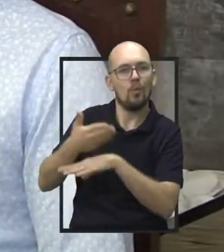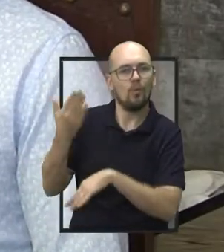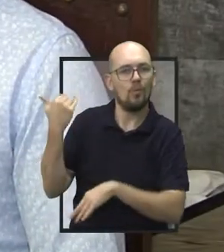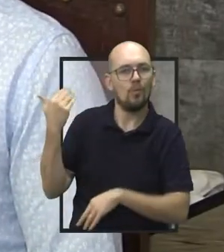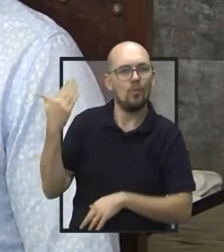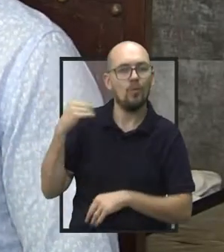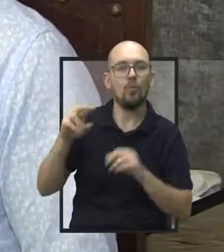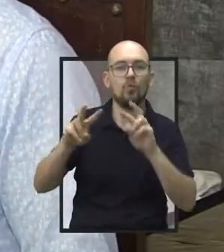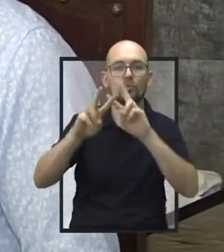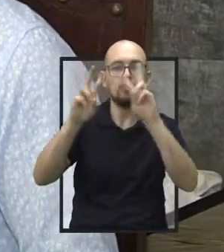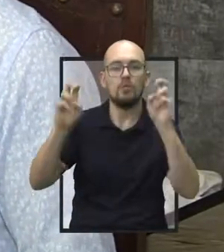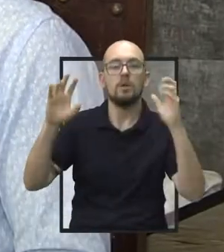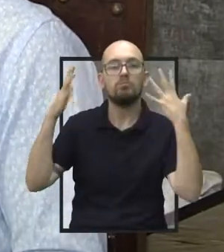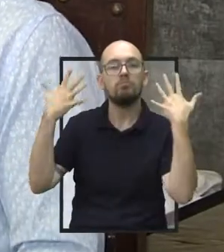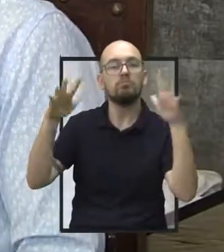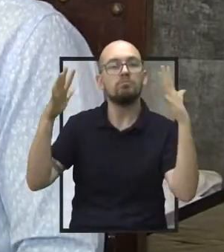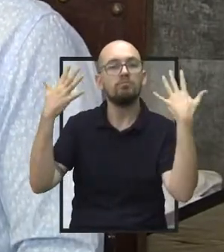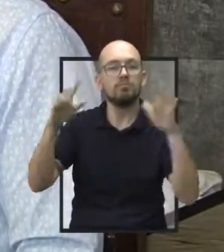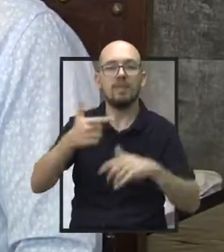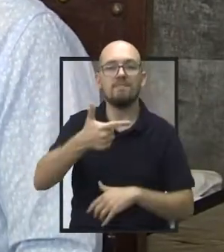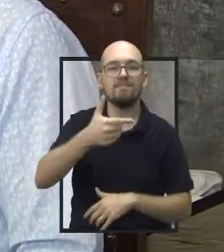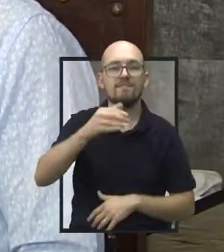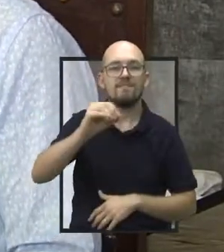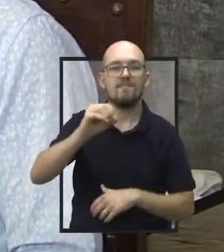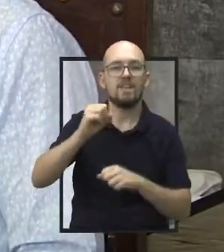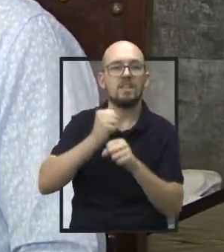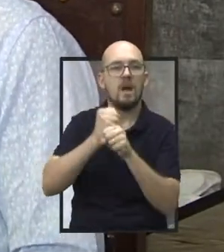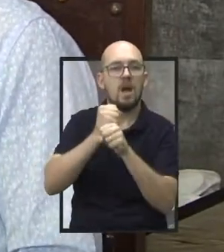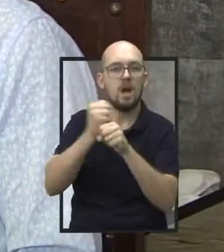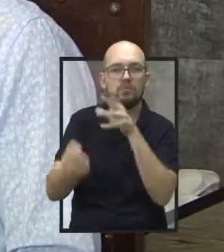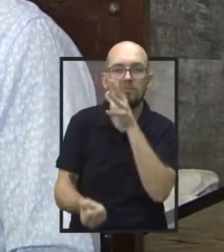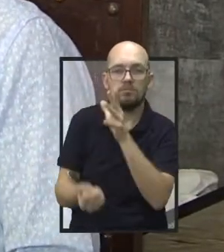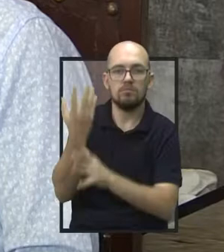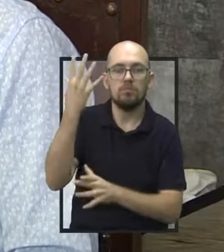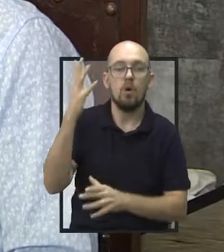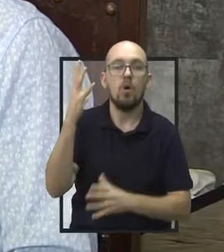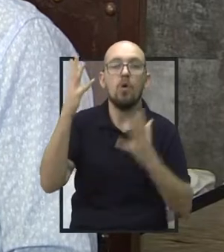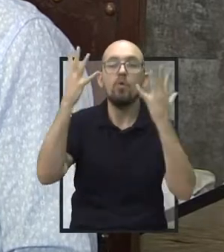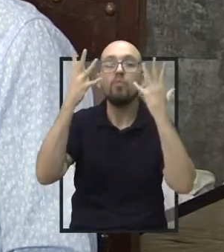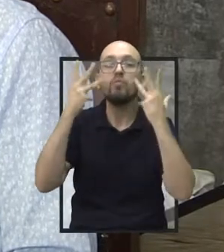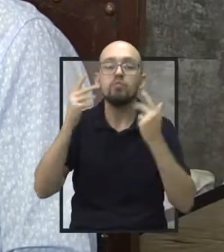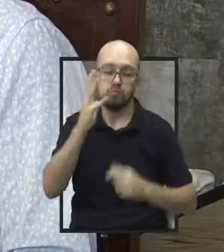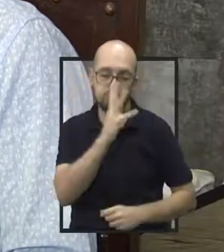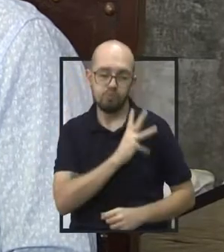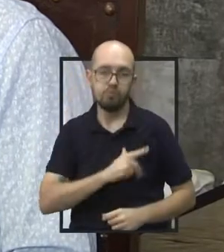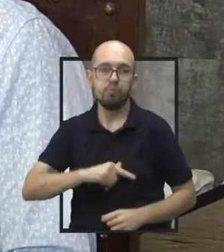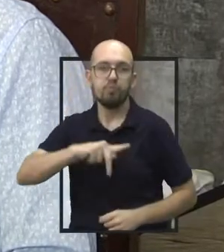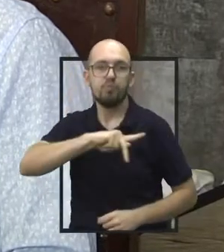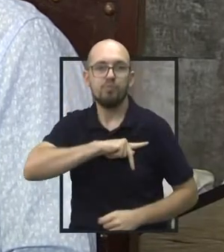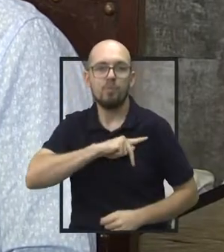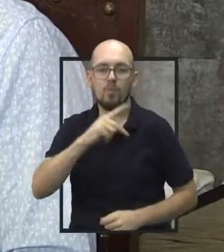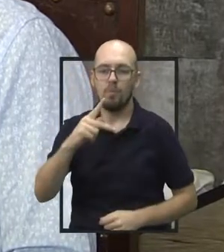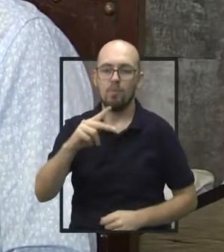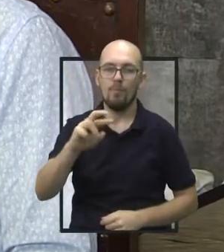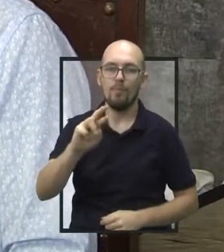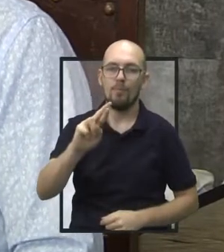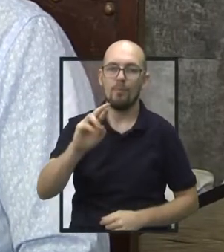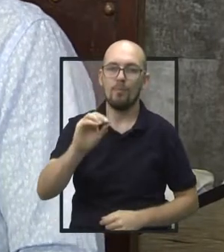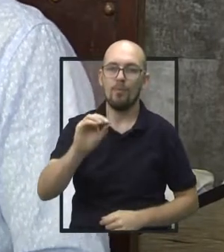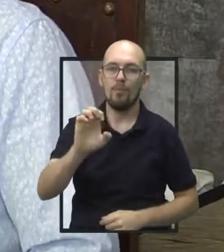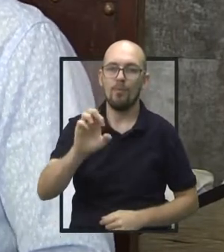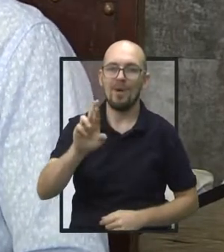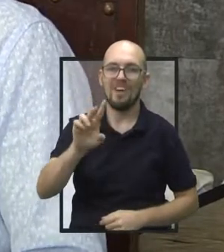em comemoração aos 20 anos do PROED aqui na região de Jaú. O PROED, que é um programa de combate